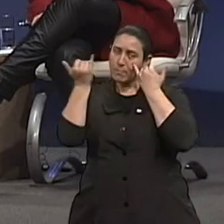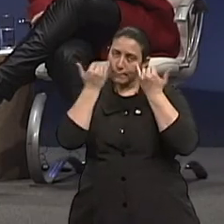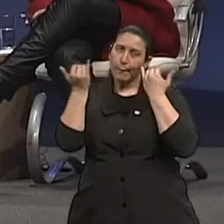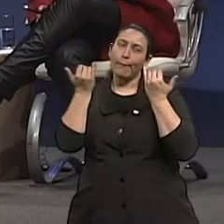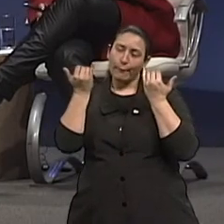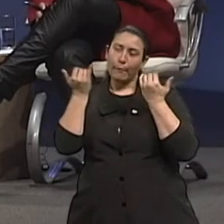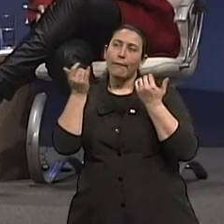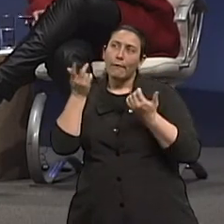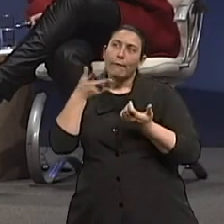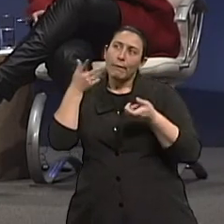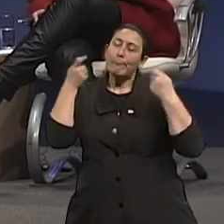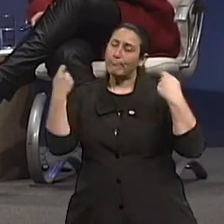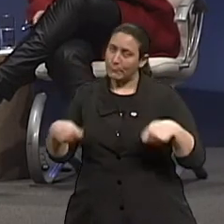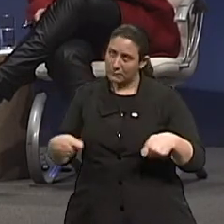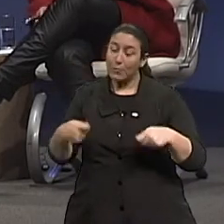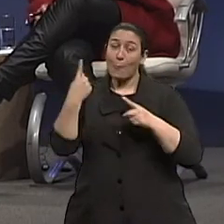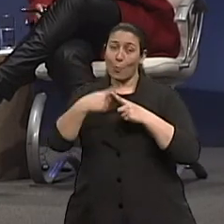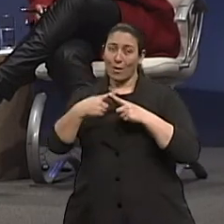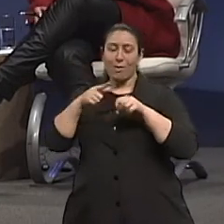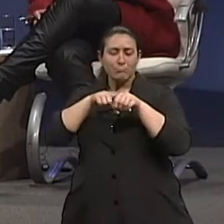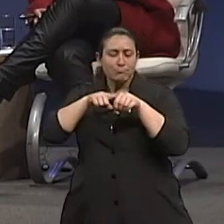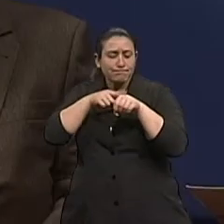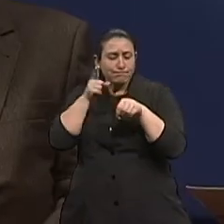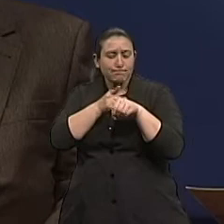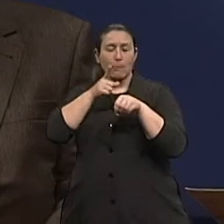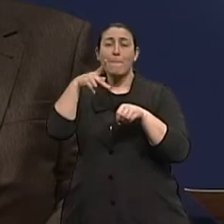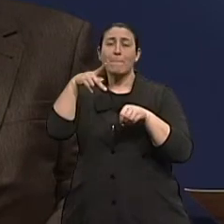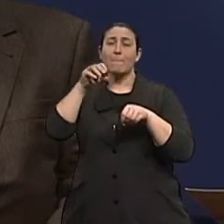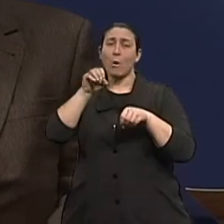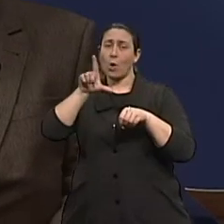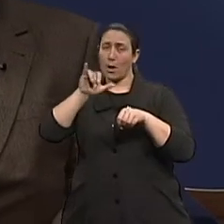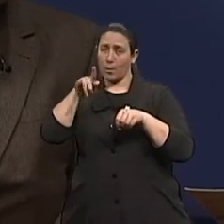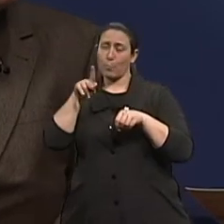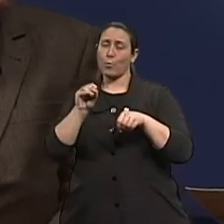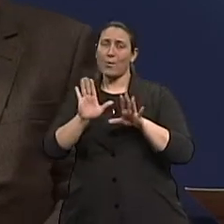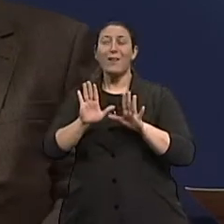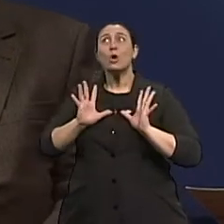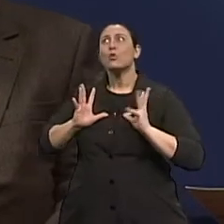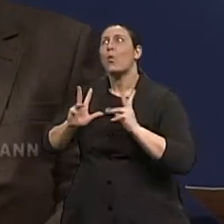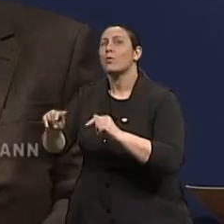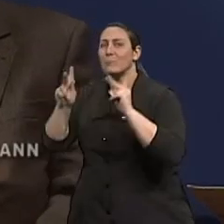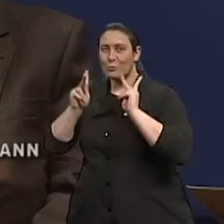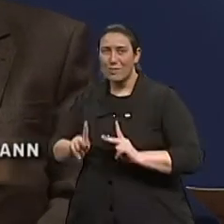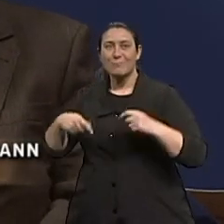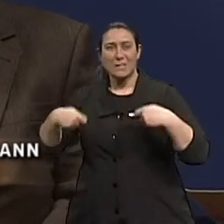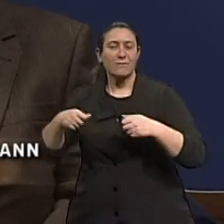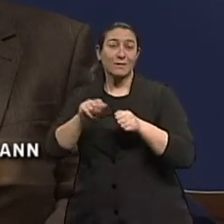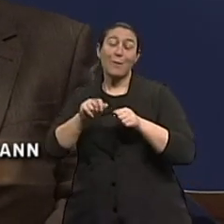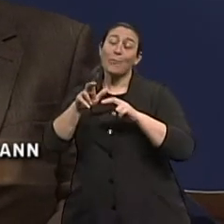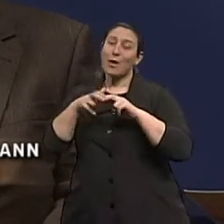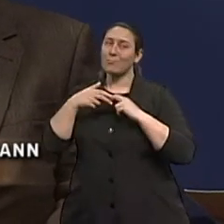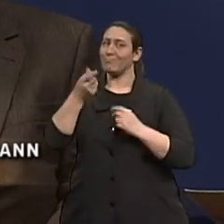cima dessa sequência do pólipro para o carcinoma. Certo. Nem todos vão ter oportunidade de fazer isso, por questão de